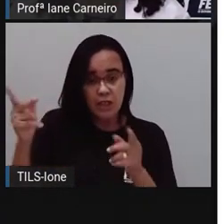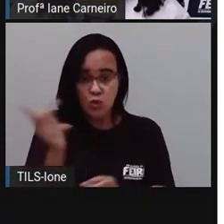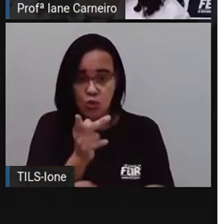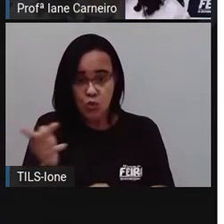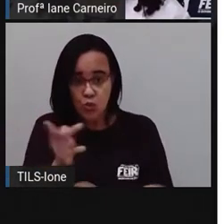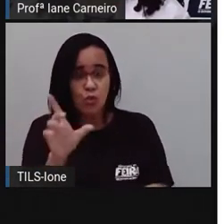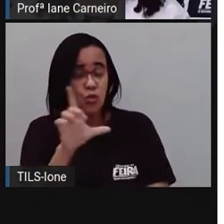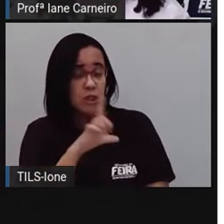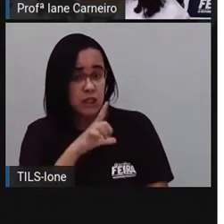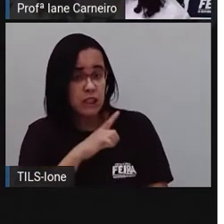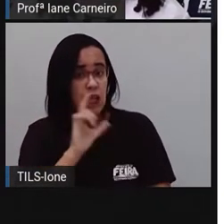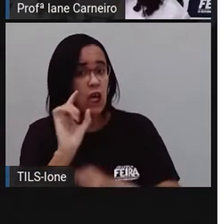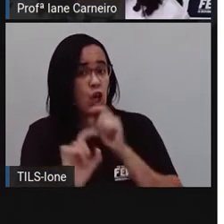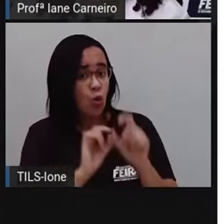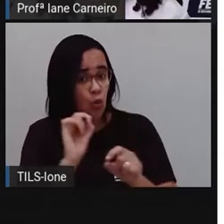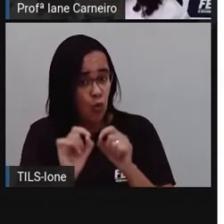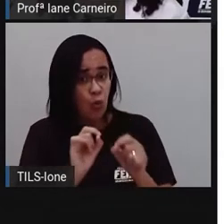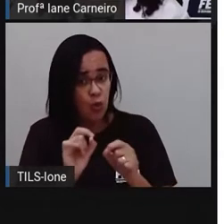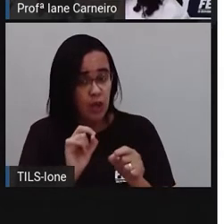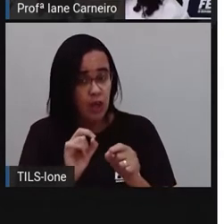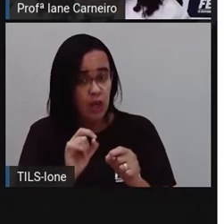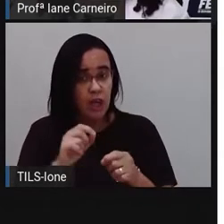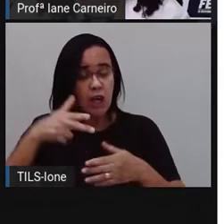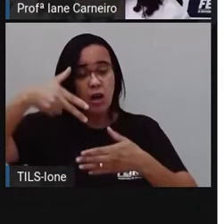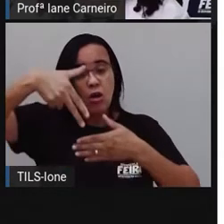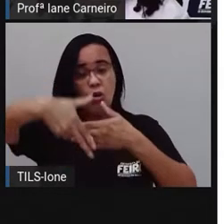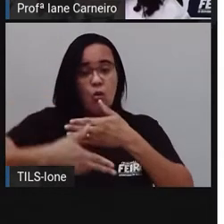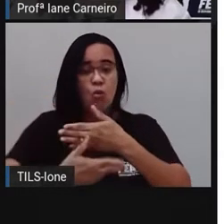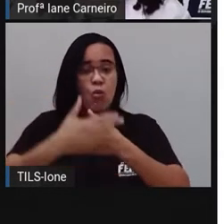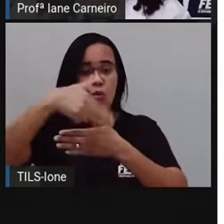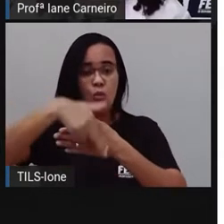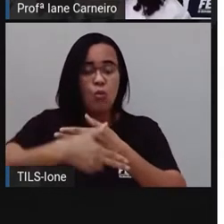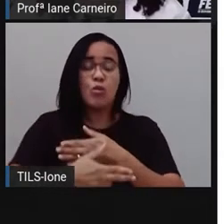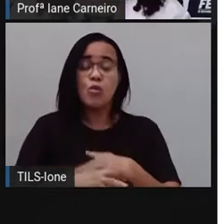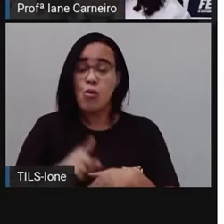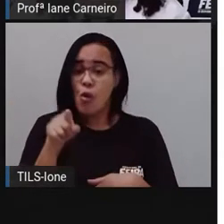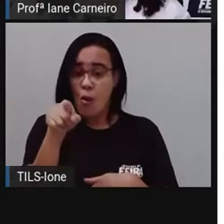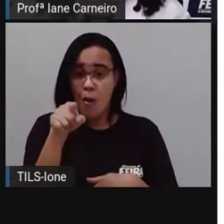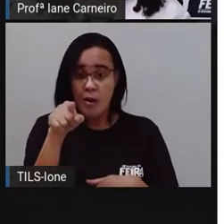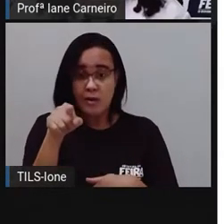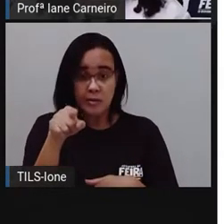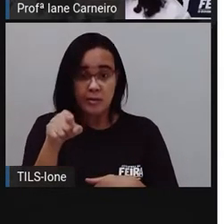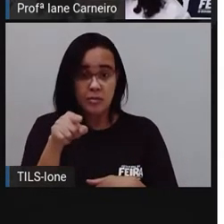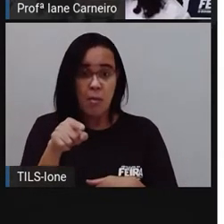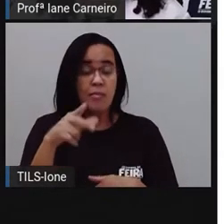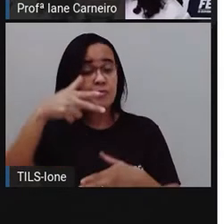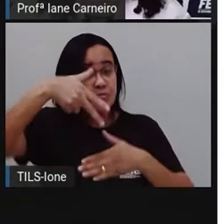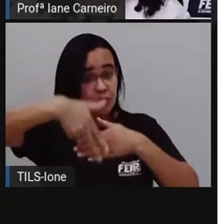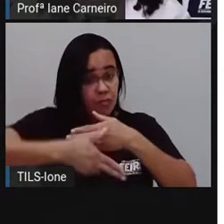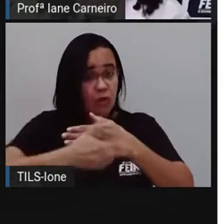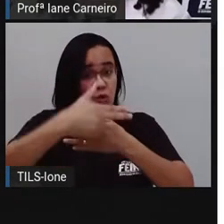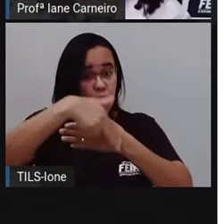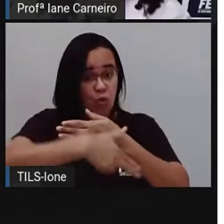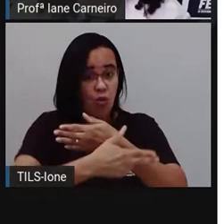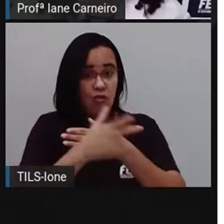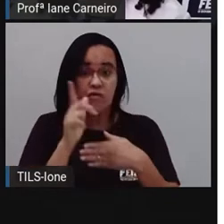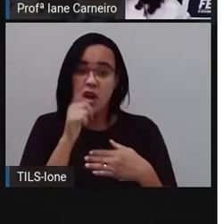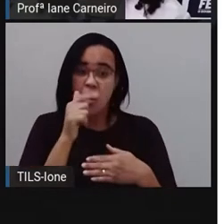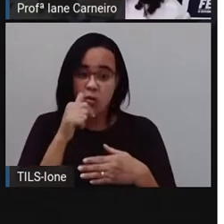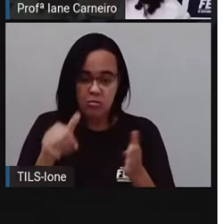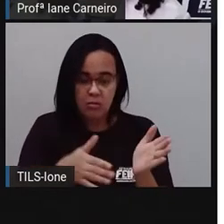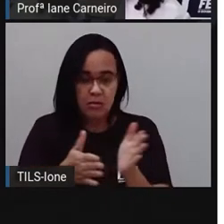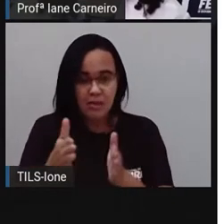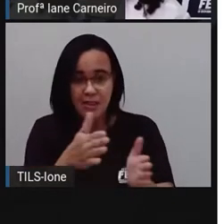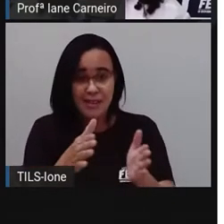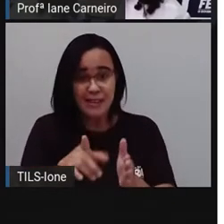os golfinhos vivem no mar. os golfinhos aqui no mar. E os botos em rios. Então, do lado aqui, ó, esse aqui